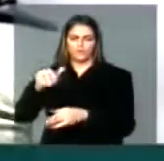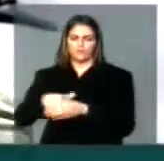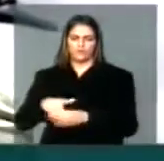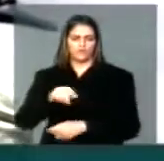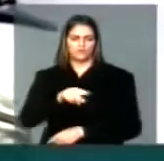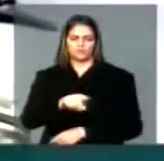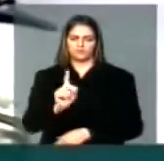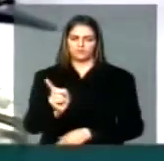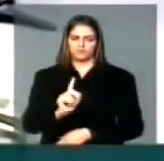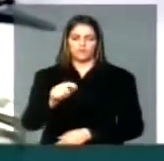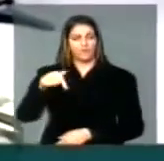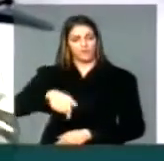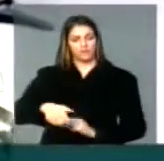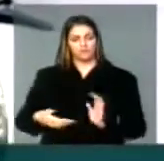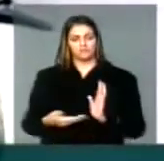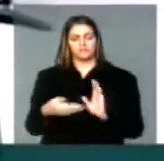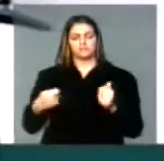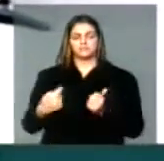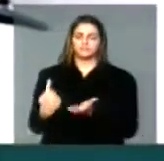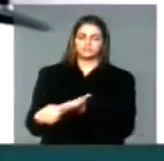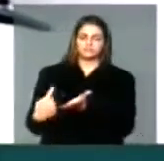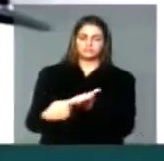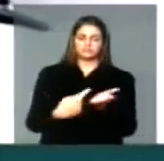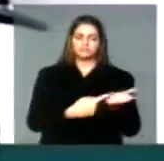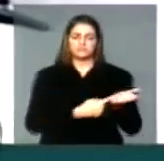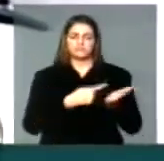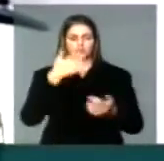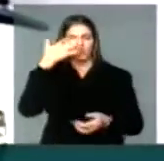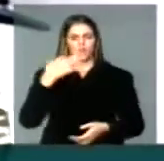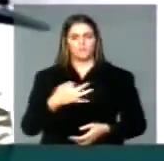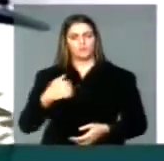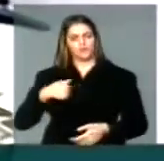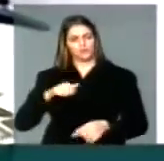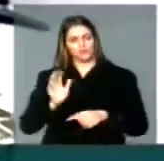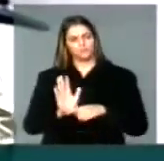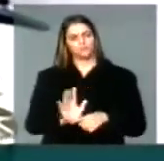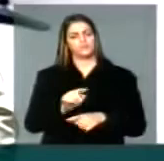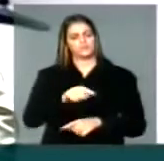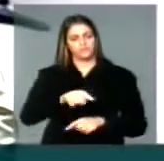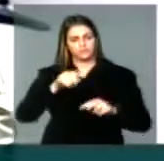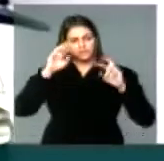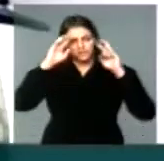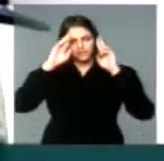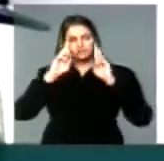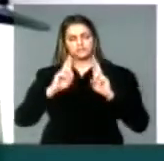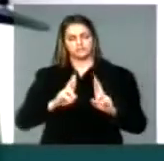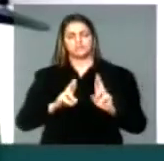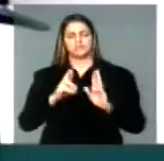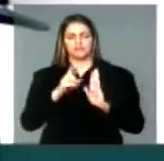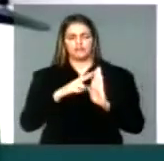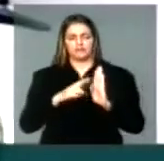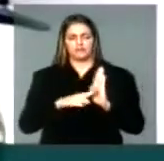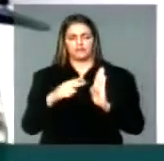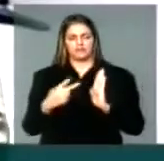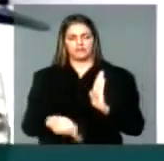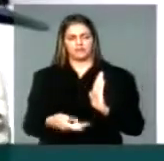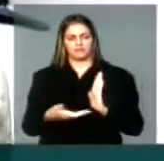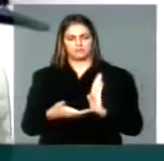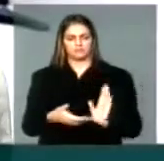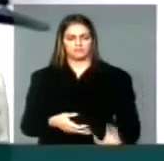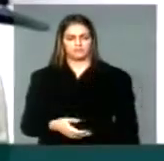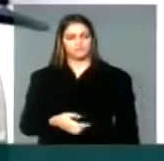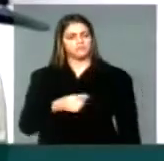de entendimento e de compreensão. E eu quero auxiliar vossa excelência no cumprimento do regimento. Vossa excelência tinha me dito